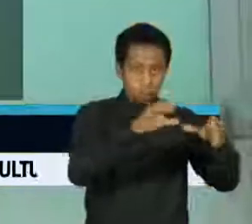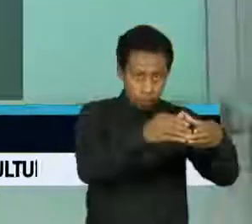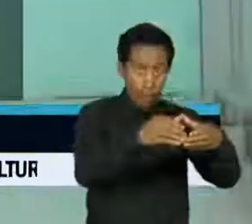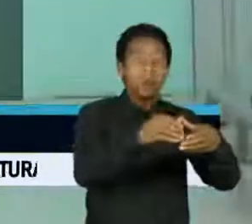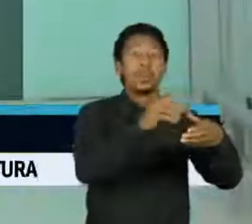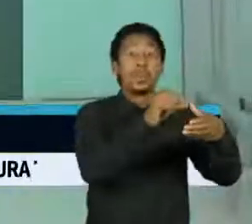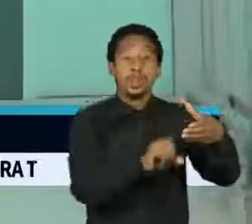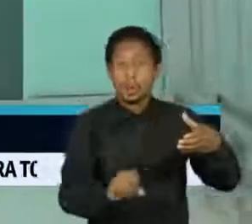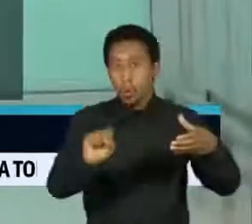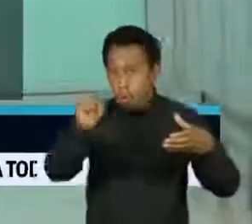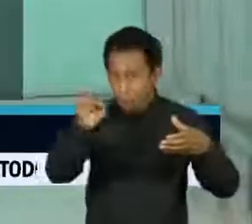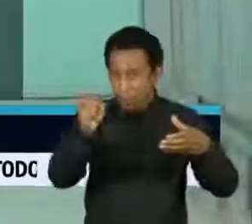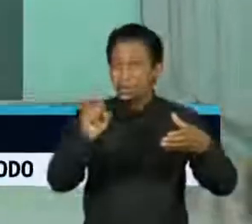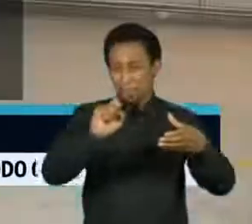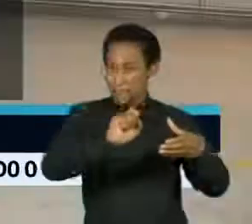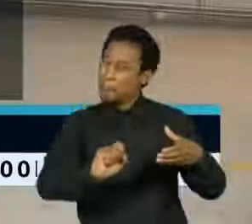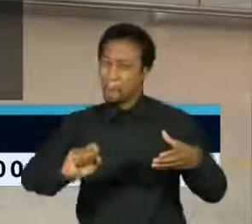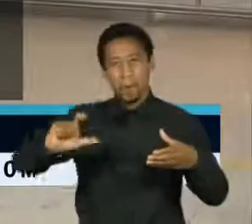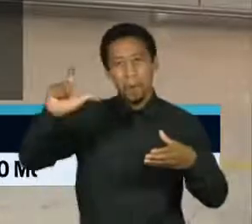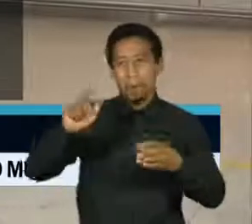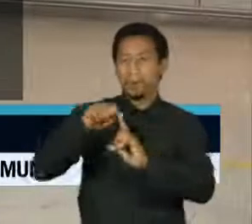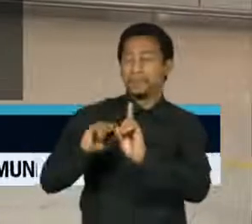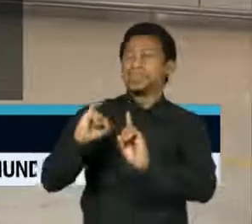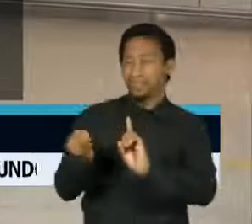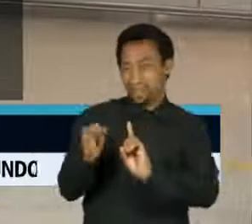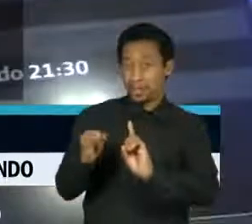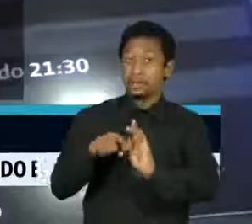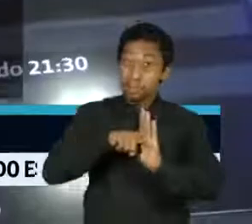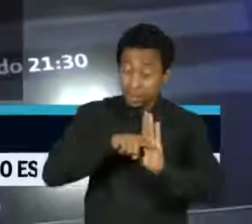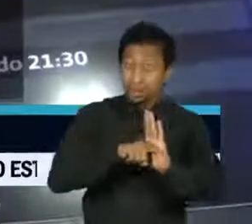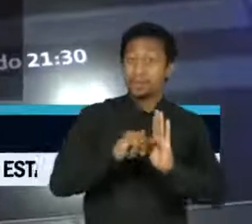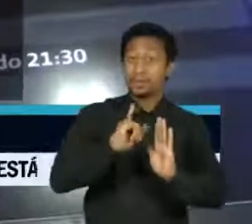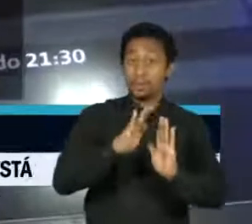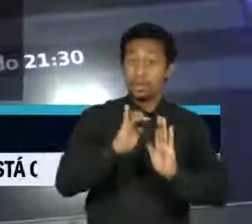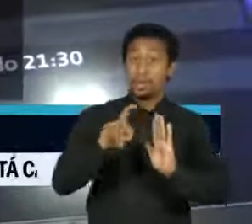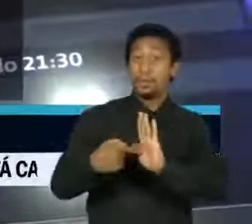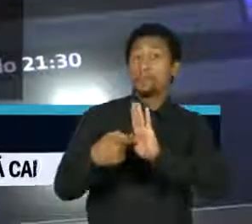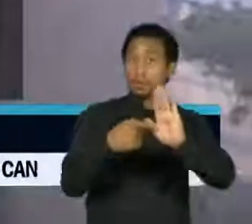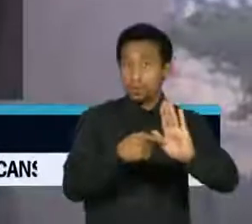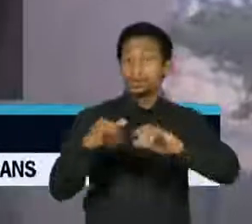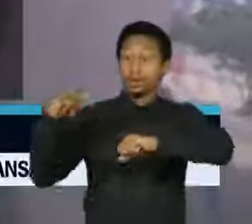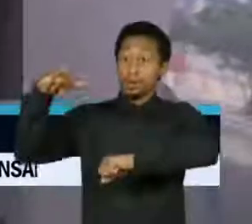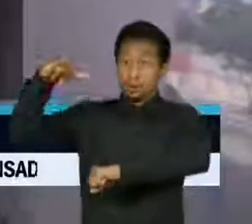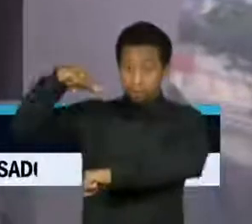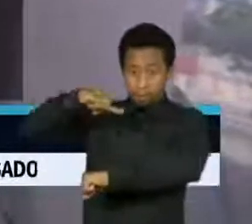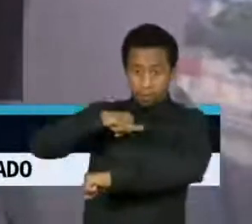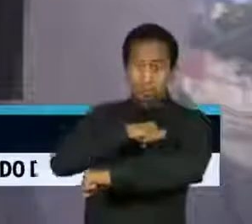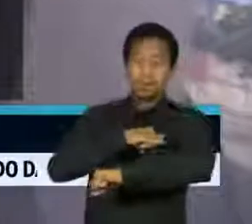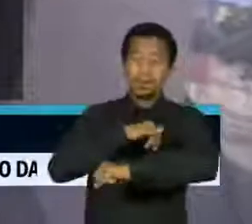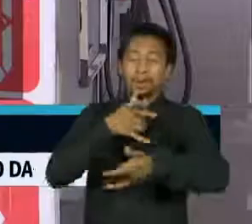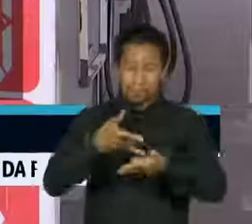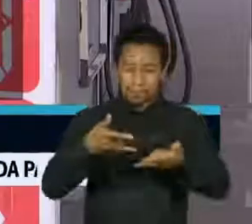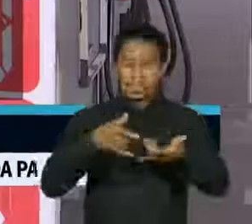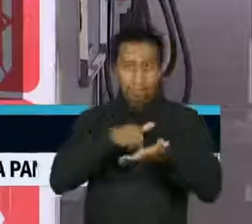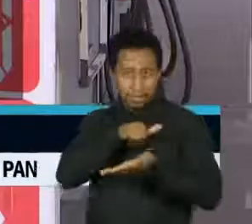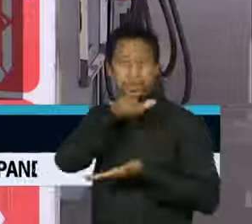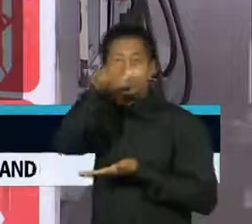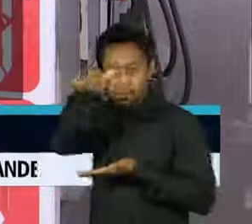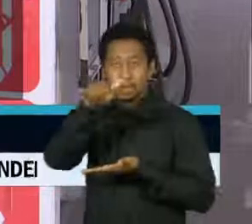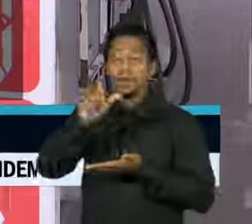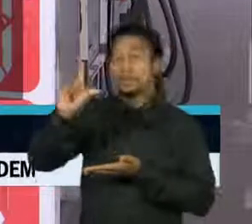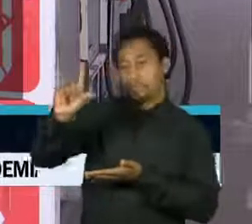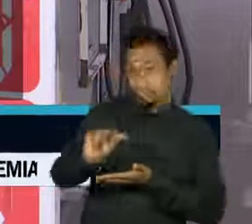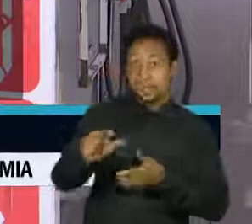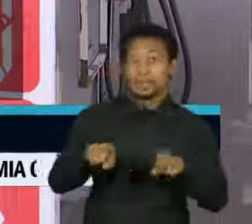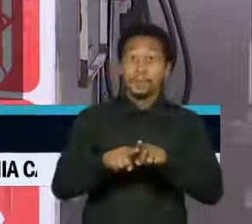janeiro. A exceção foi transportes por causa da queda de preços das passagens aéreas e também do alívio nos combustíveis,